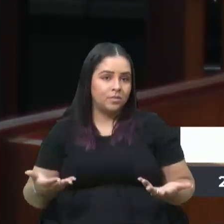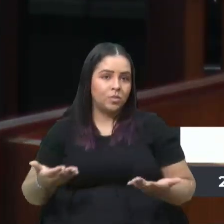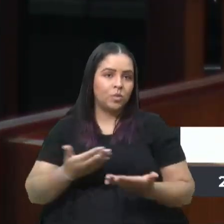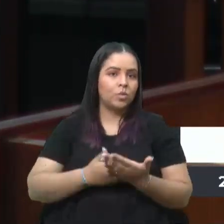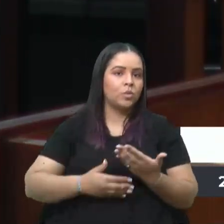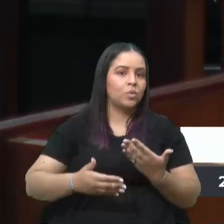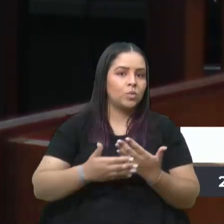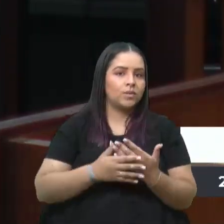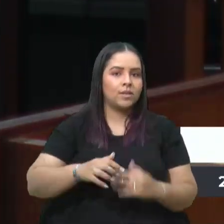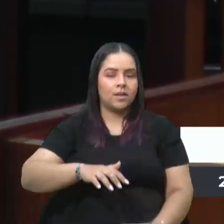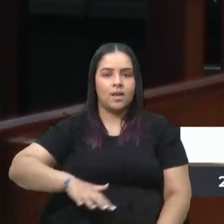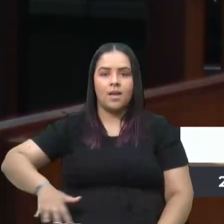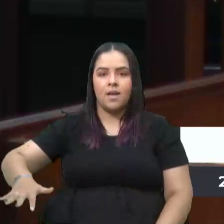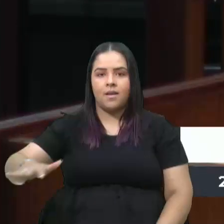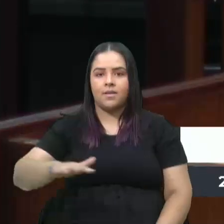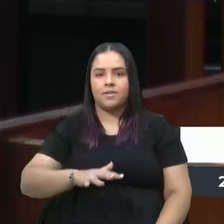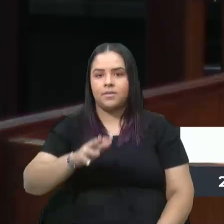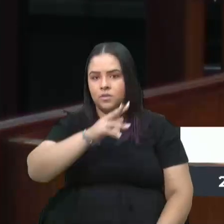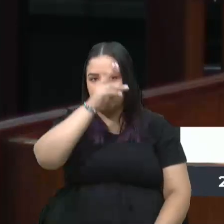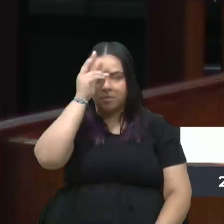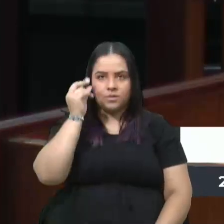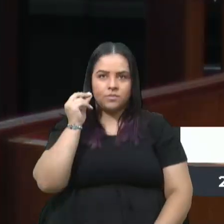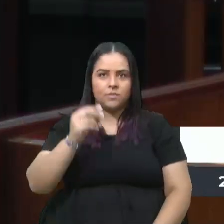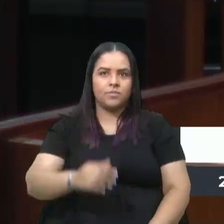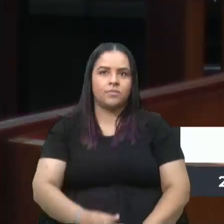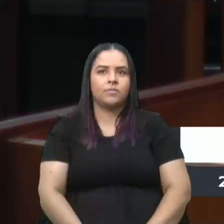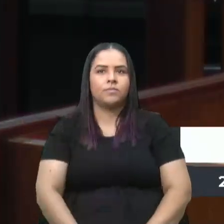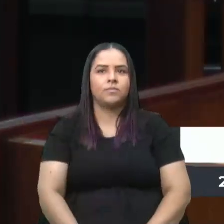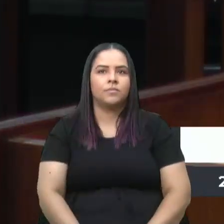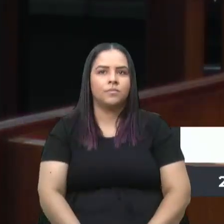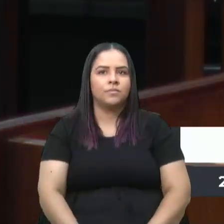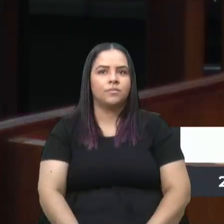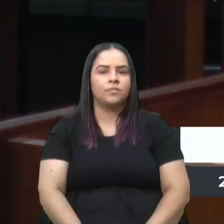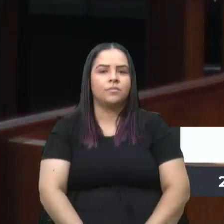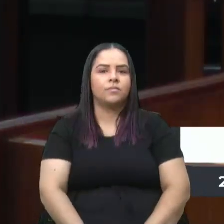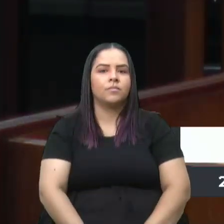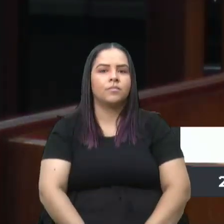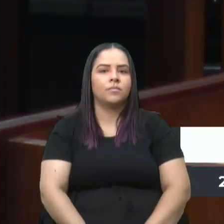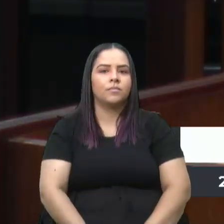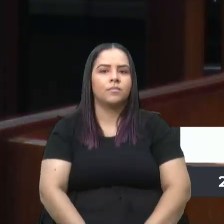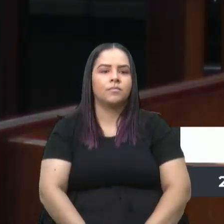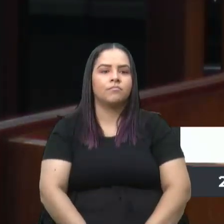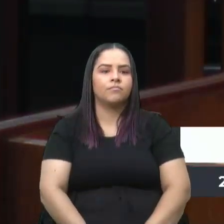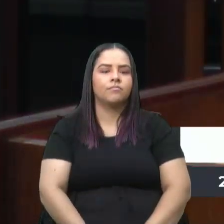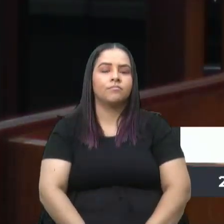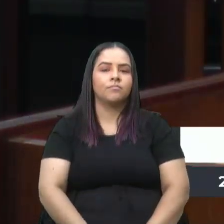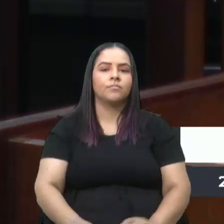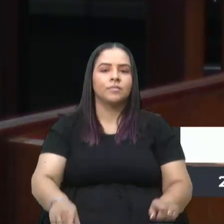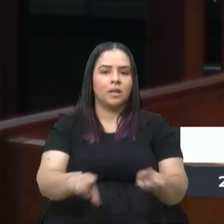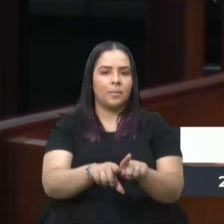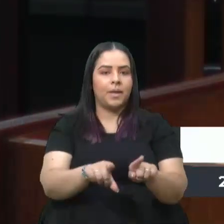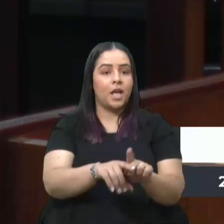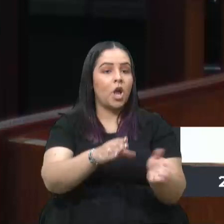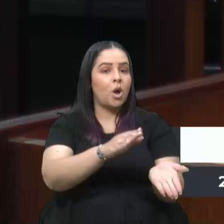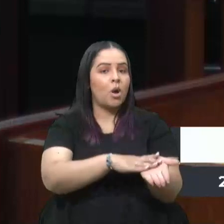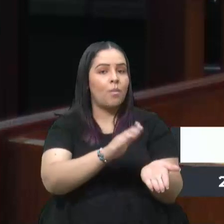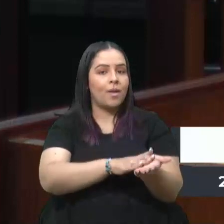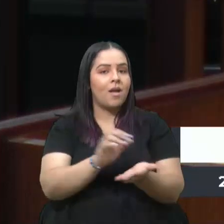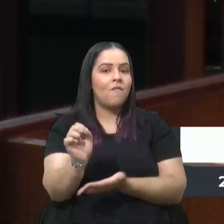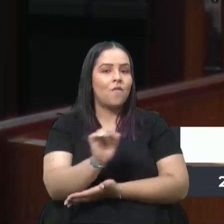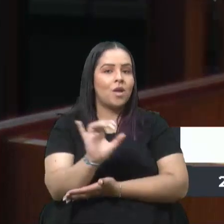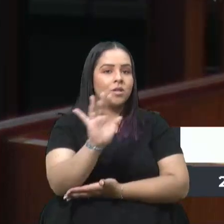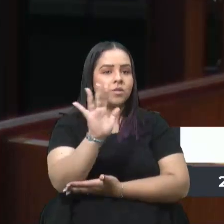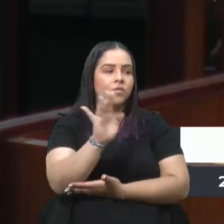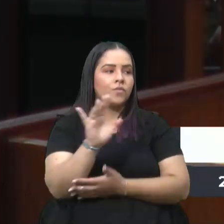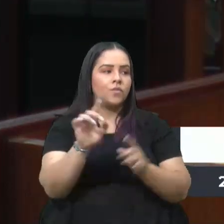todas as áreas do nosso município. Tempo de líder bancada do novo. Também vamos cobrar a valorização do servidor